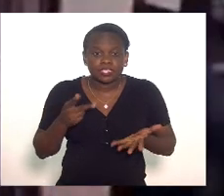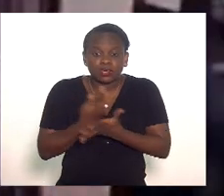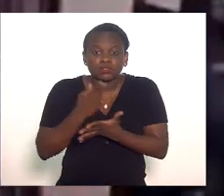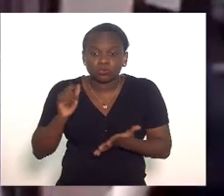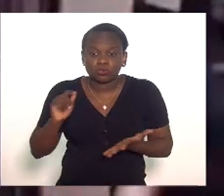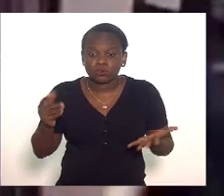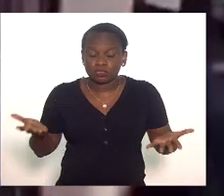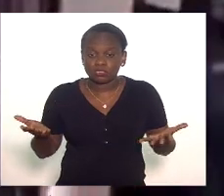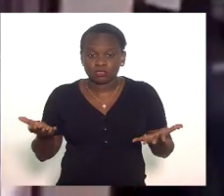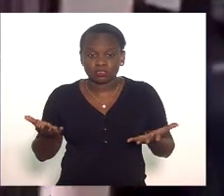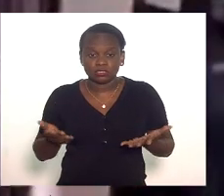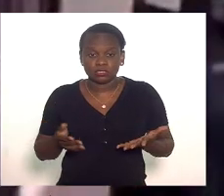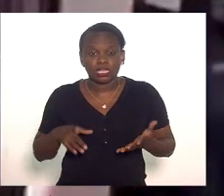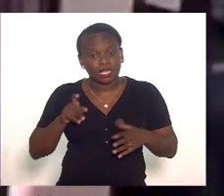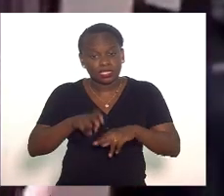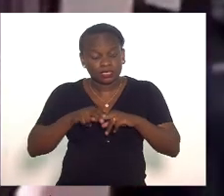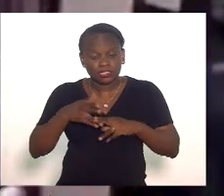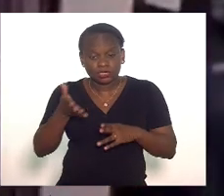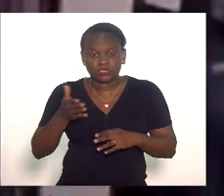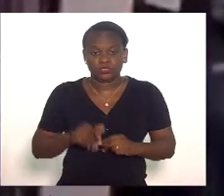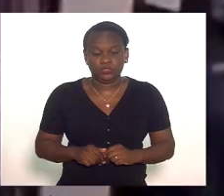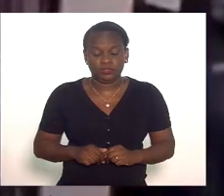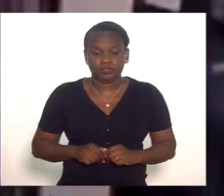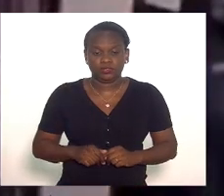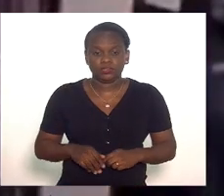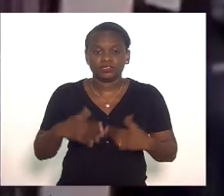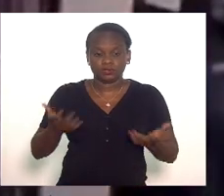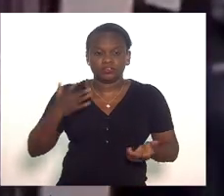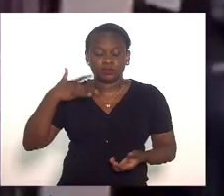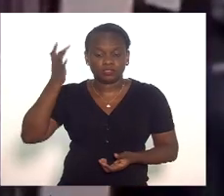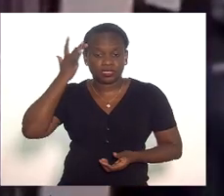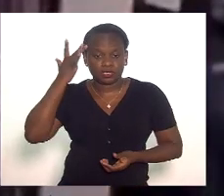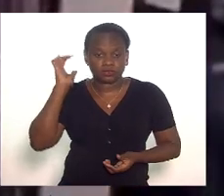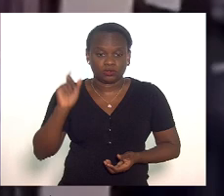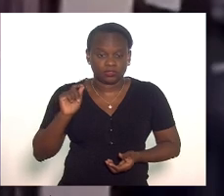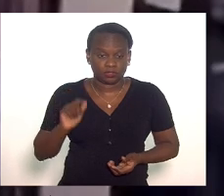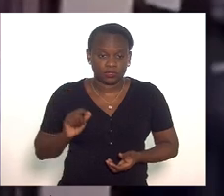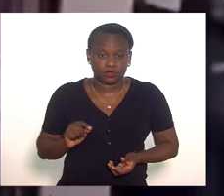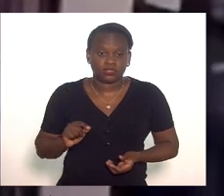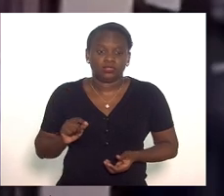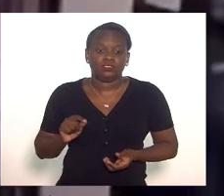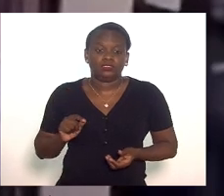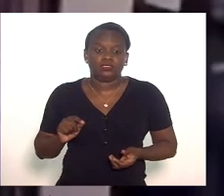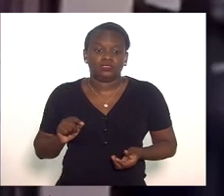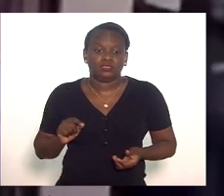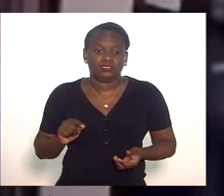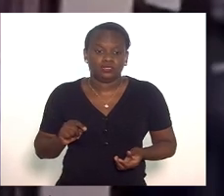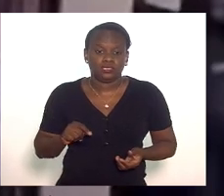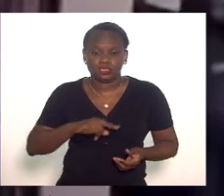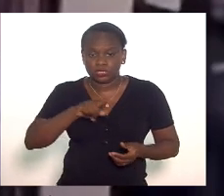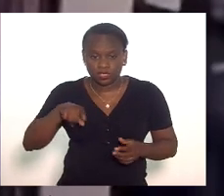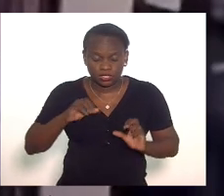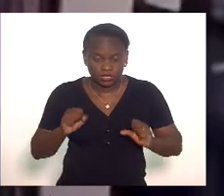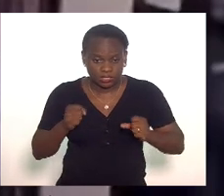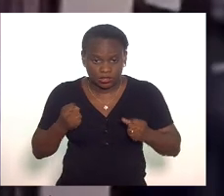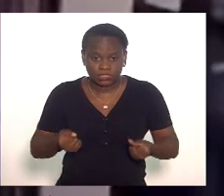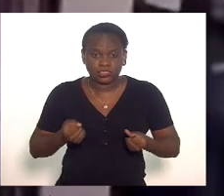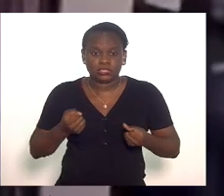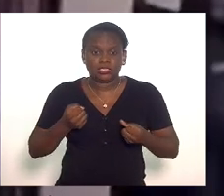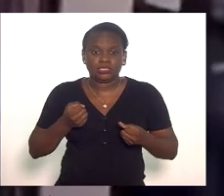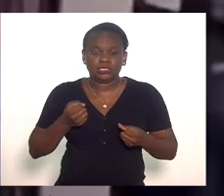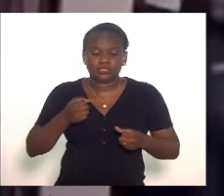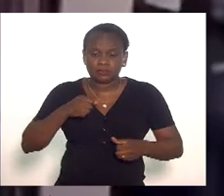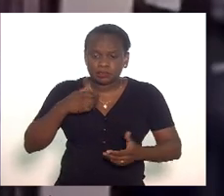acontecendo é isso daí então eu acho que ou nós nos debucemos em